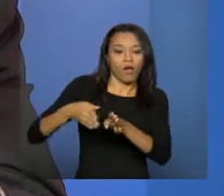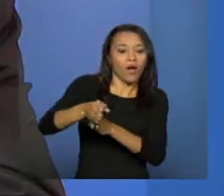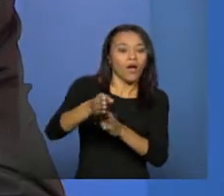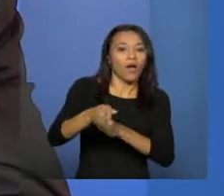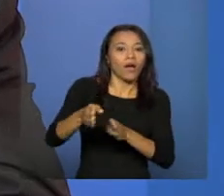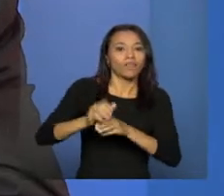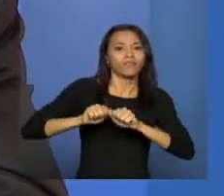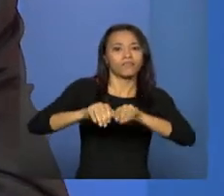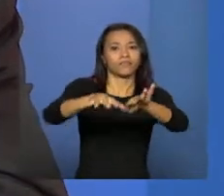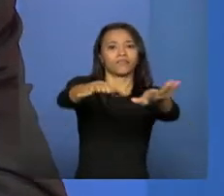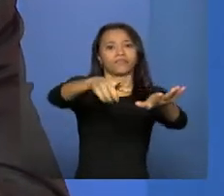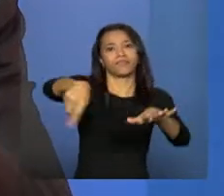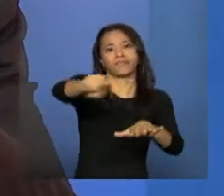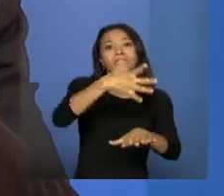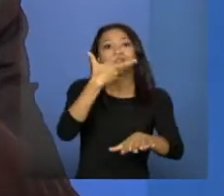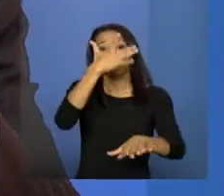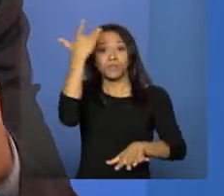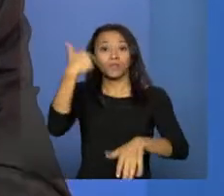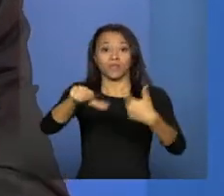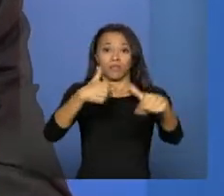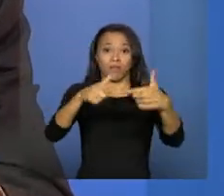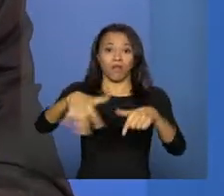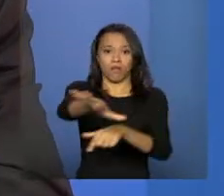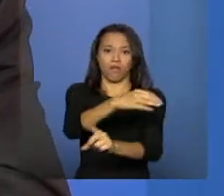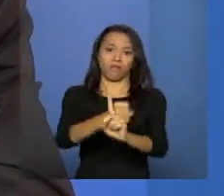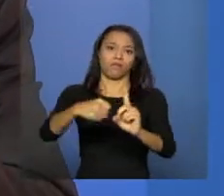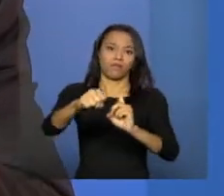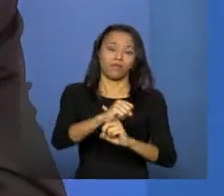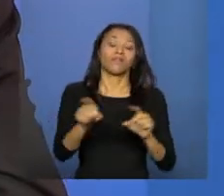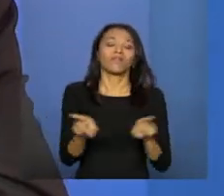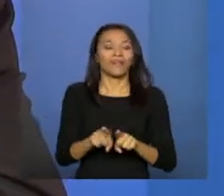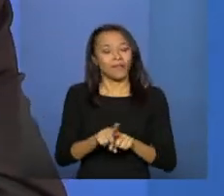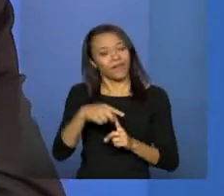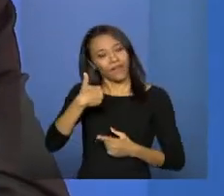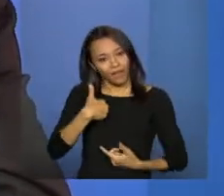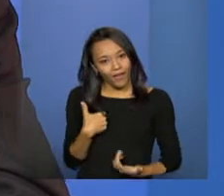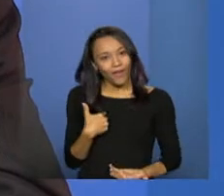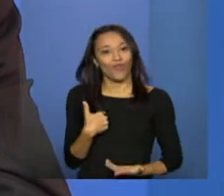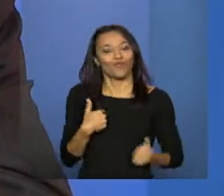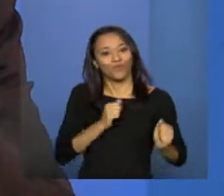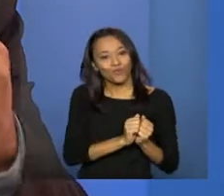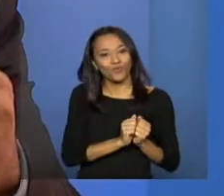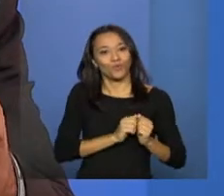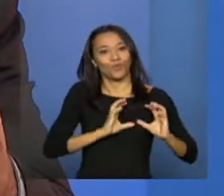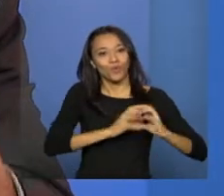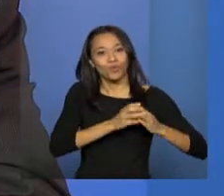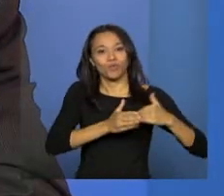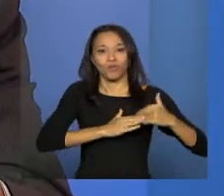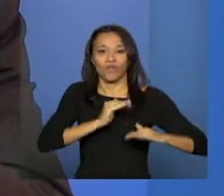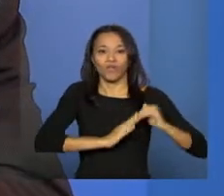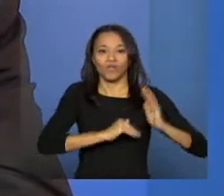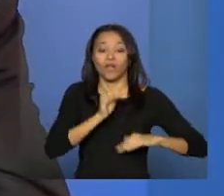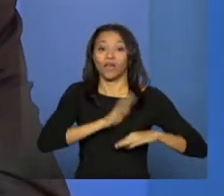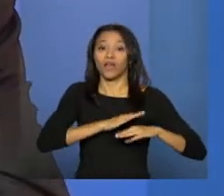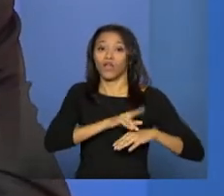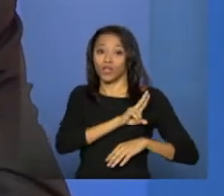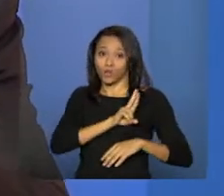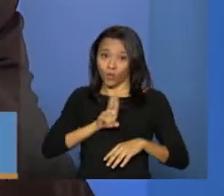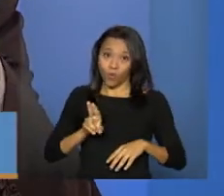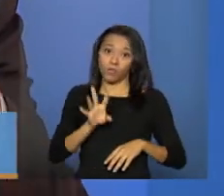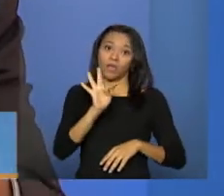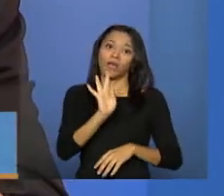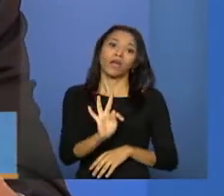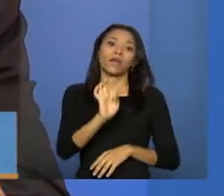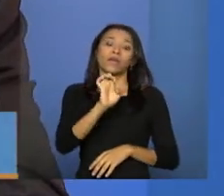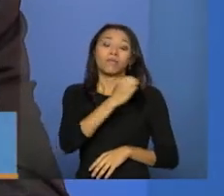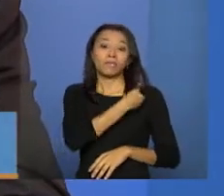aos conselheiros da assistência social. Quero me colocar também, junto com toda a equipe do Ministério, em nome da nossa ministra, Tereza Campelo,